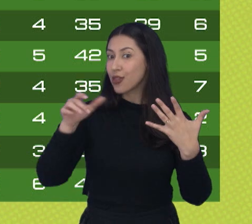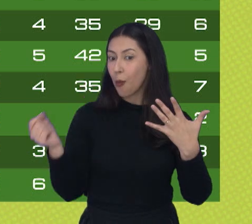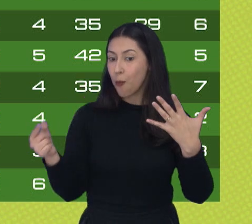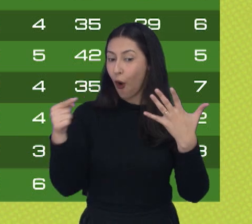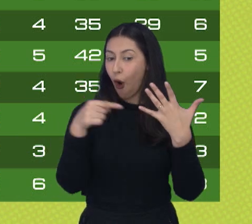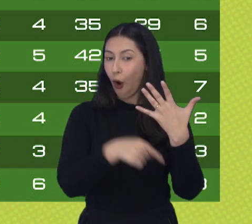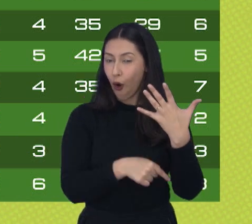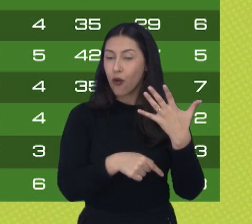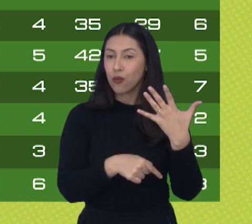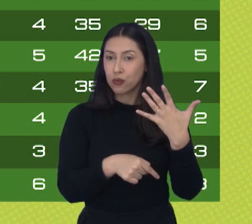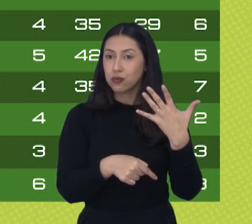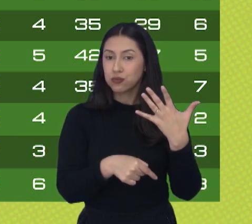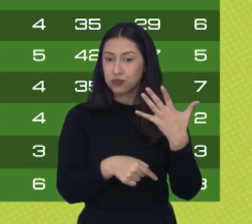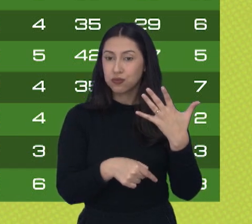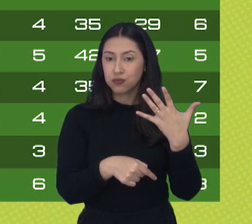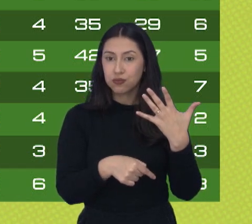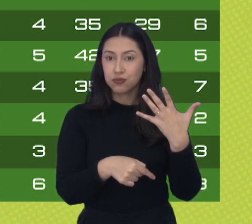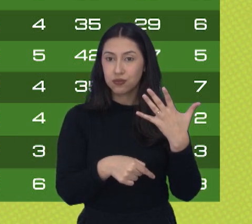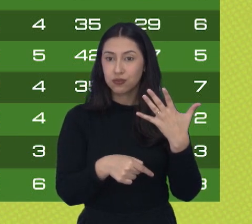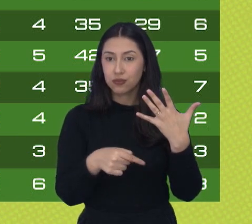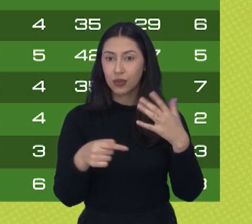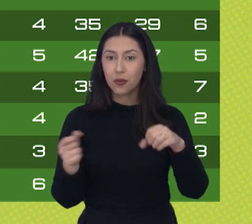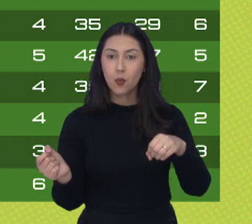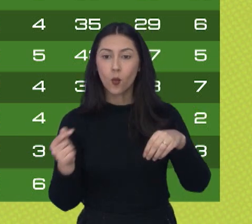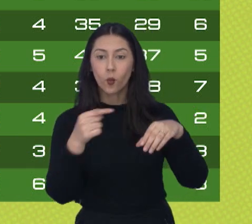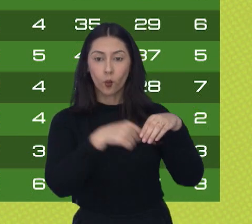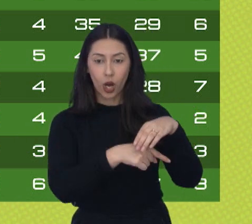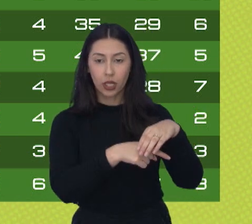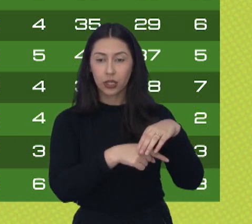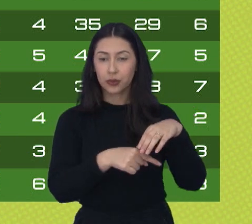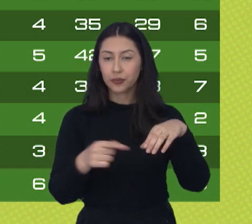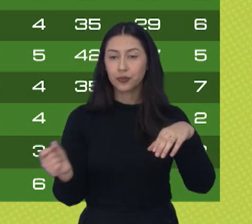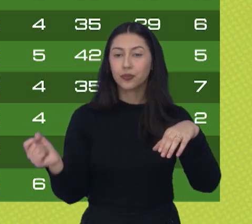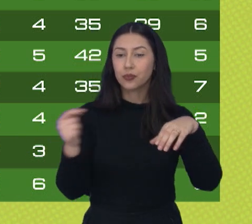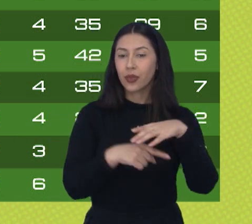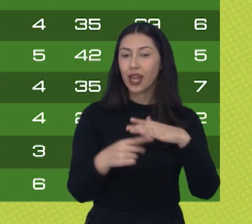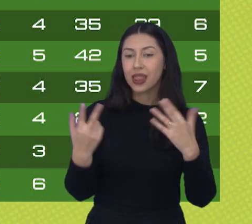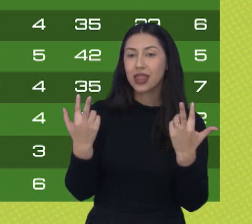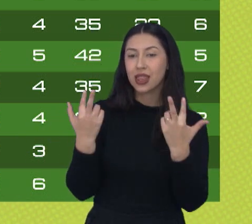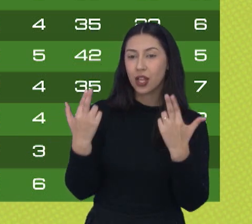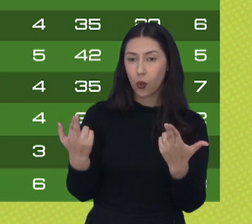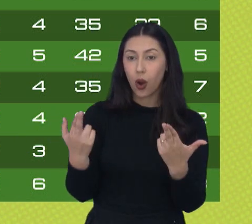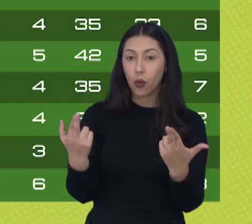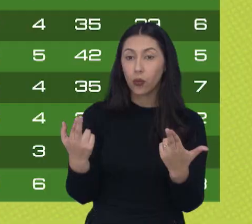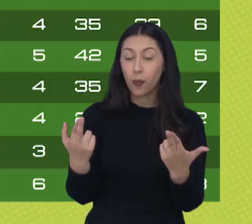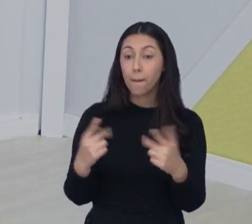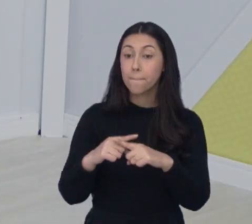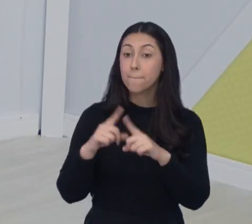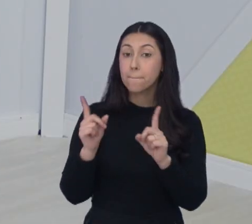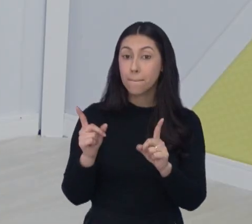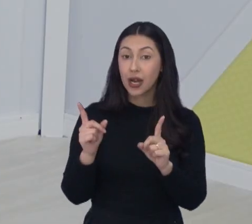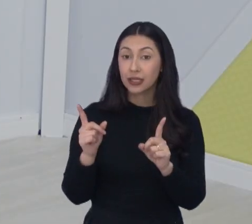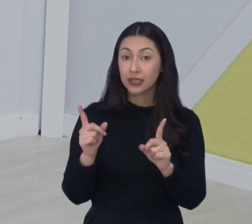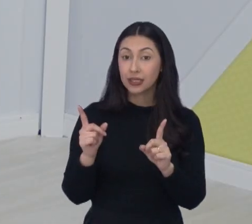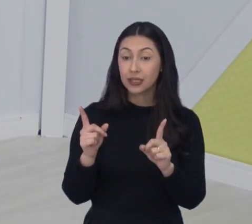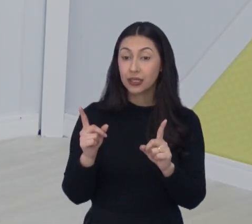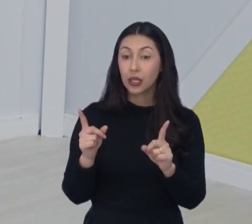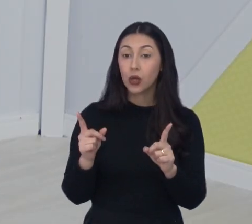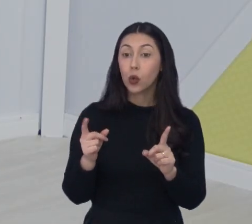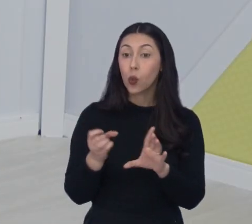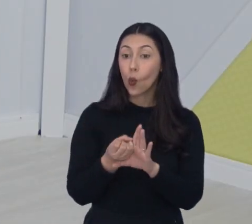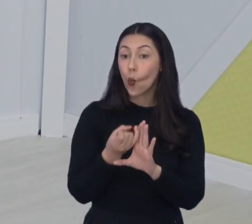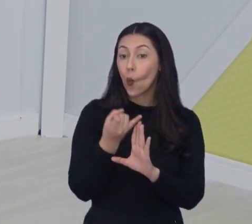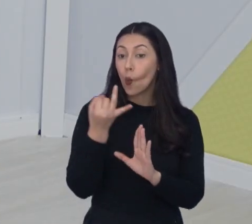vai ter um saldo. Se vencer por 1x0, as duas equipes vão empatar no saldo de gols, mas aqui, ó, número de gols